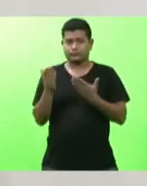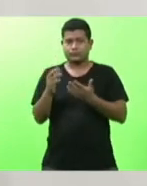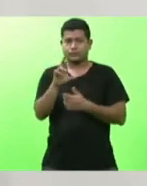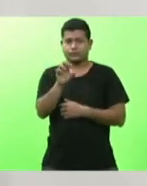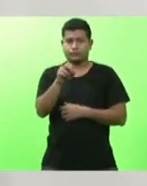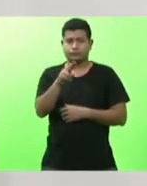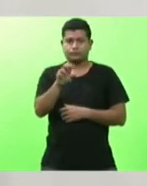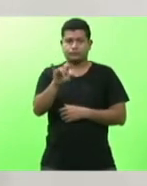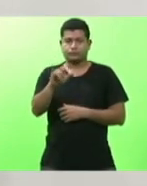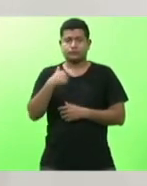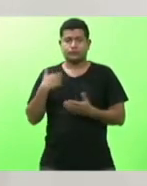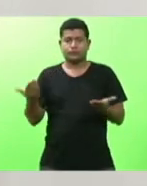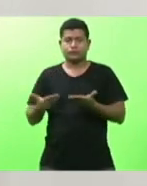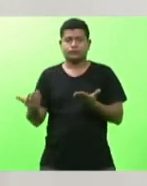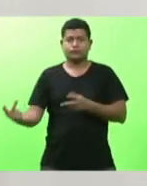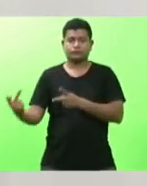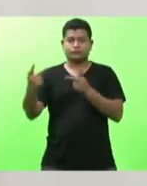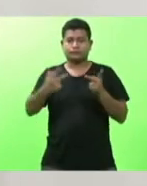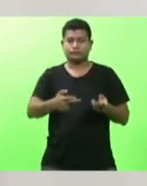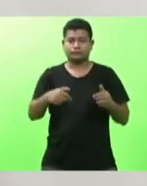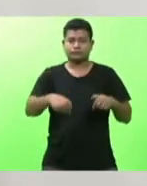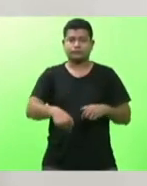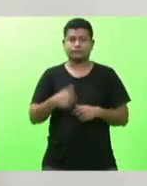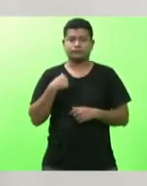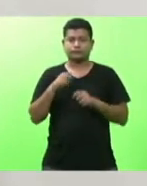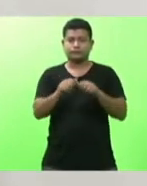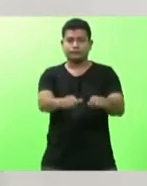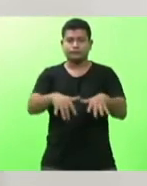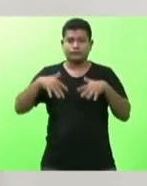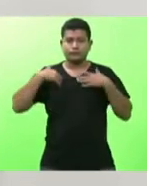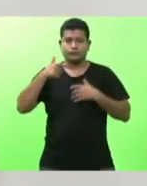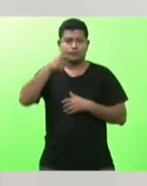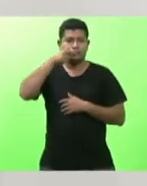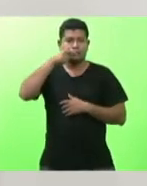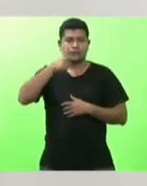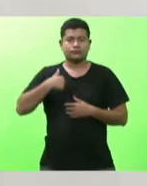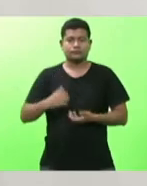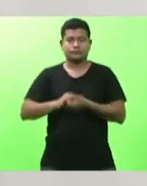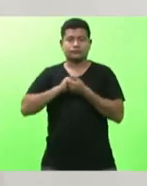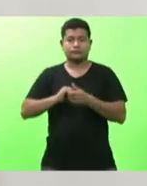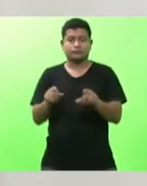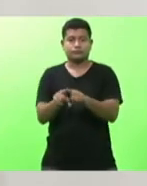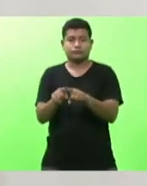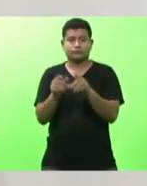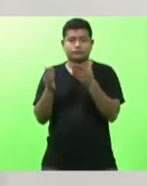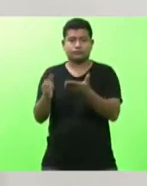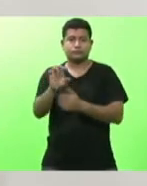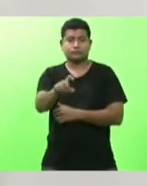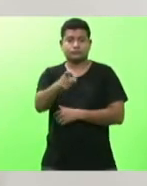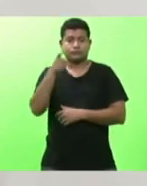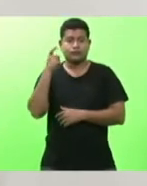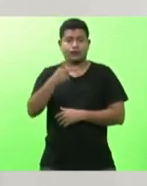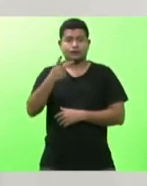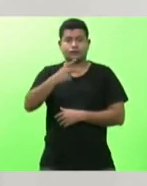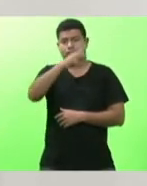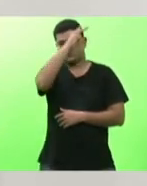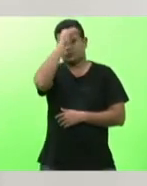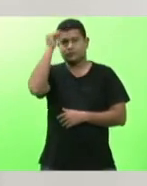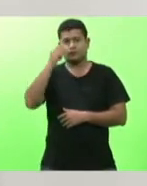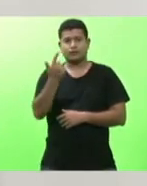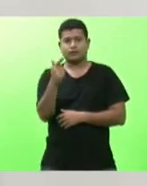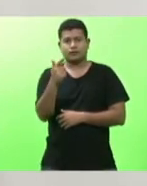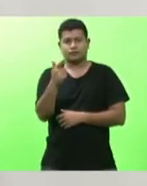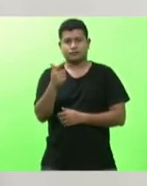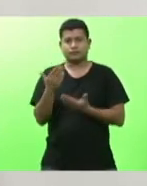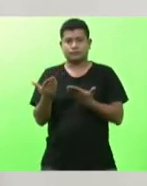que prestigiam essa sessão cumprimento aqui também o nosso ex-vice-prefeito de Gaspar o meu